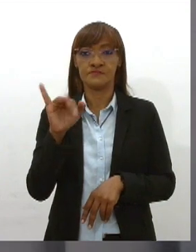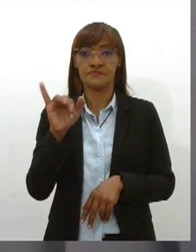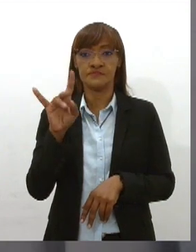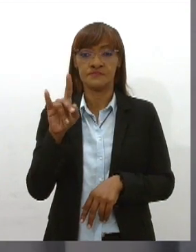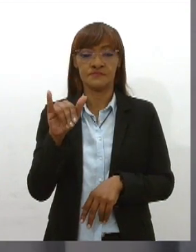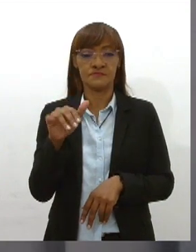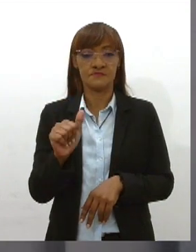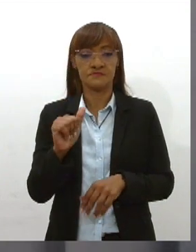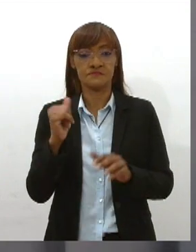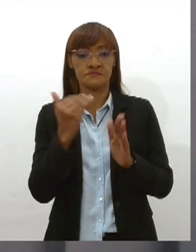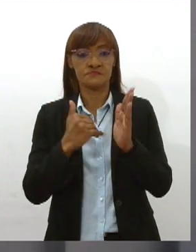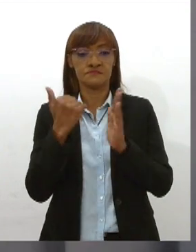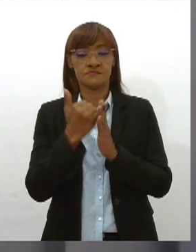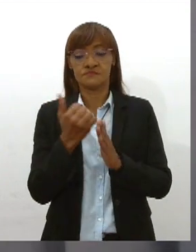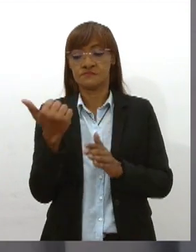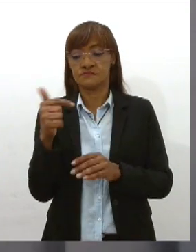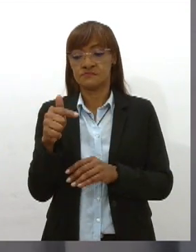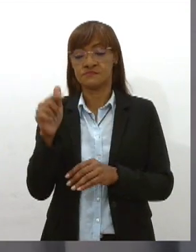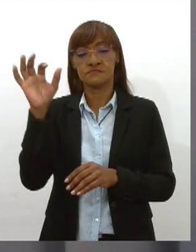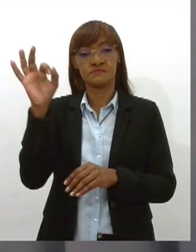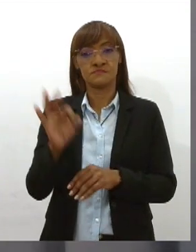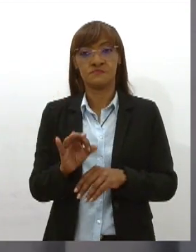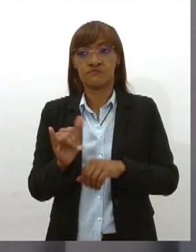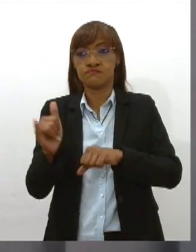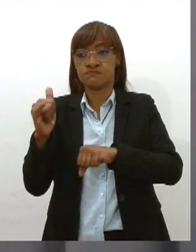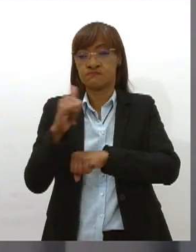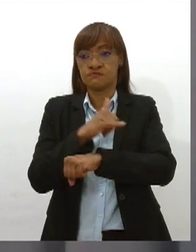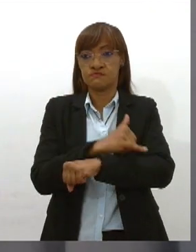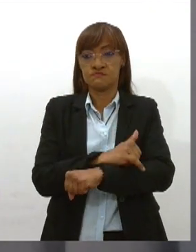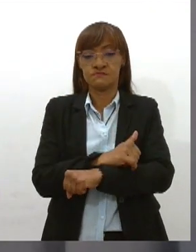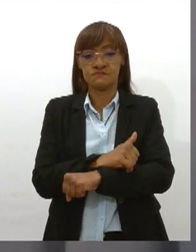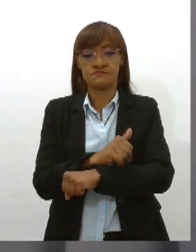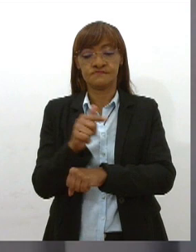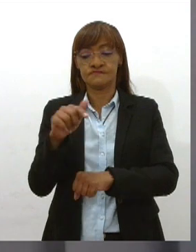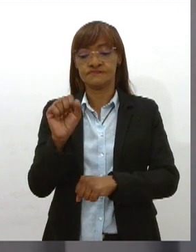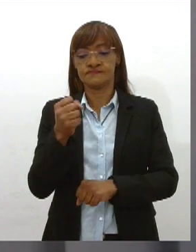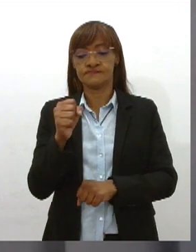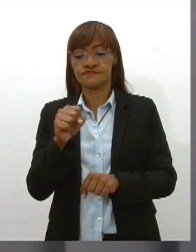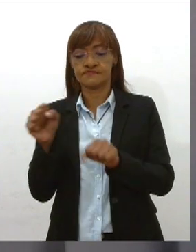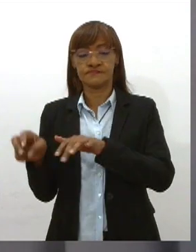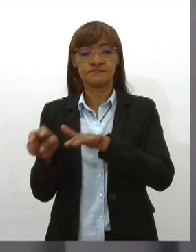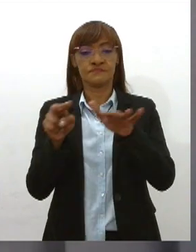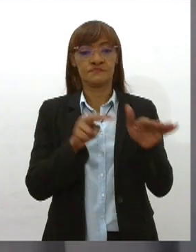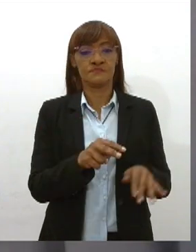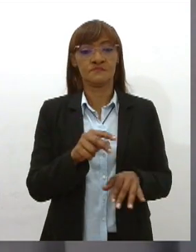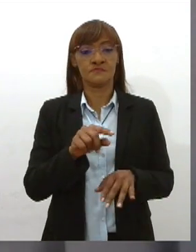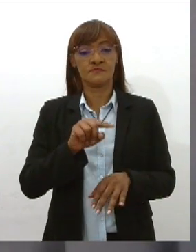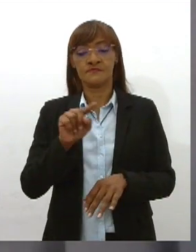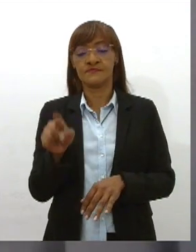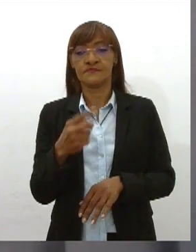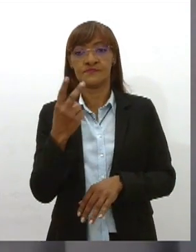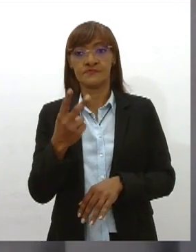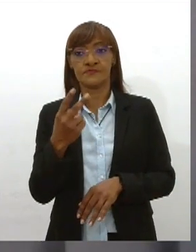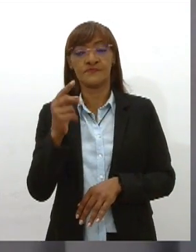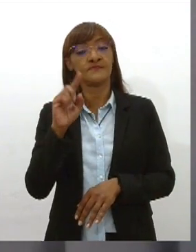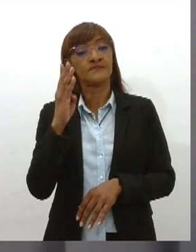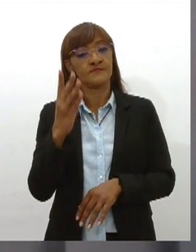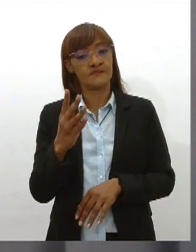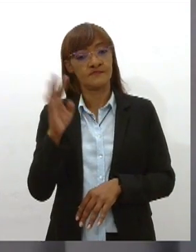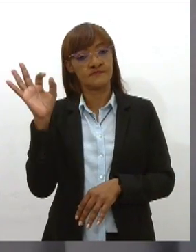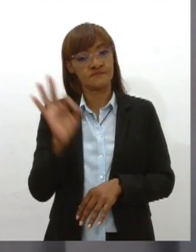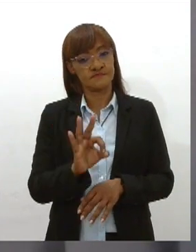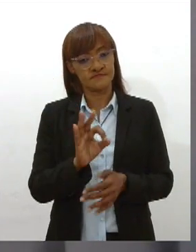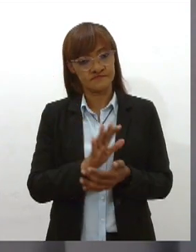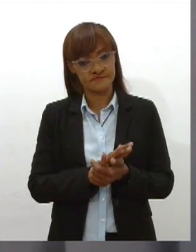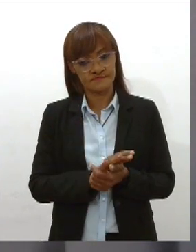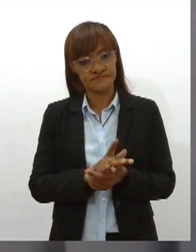de 17% em 68 semanas, contra 2,4% do grupo de controle que recebeu